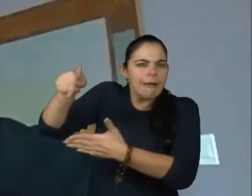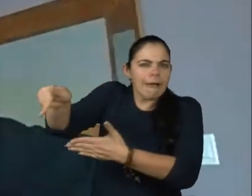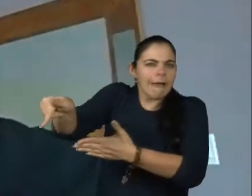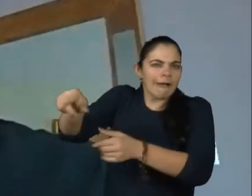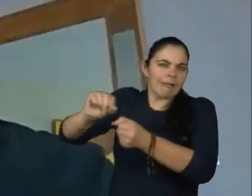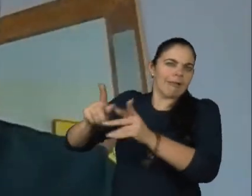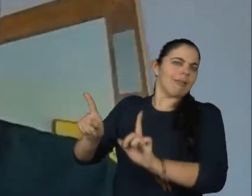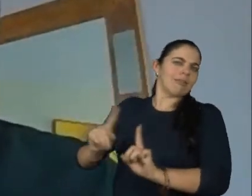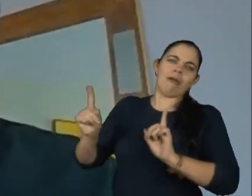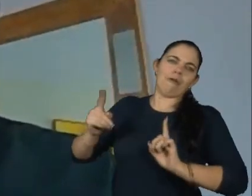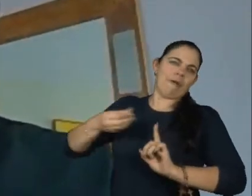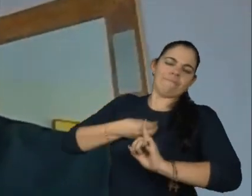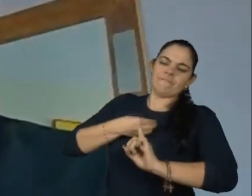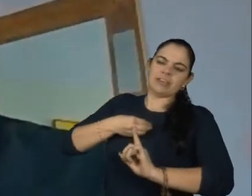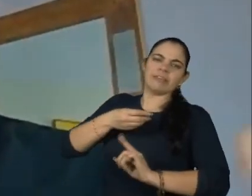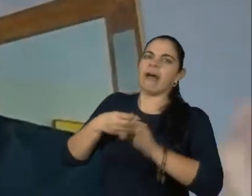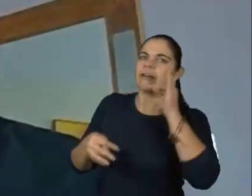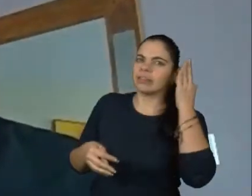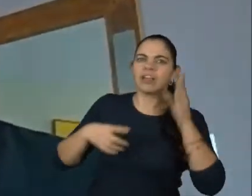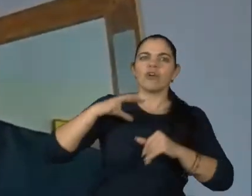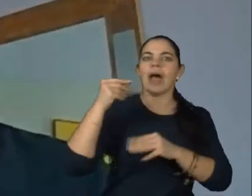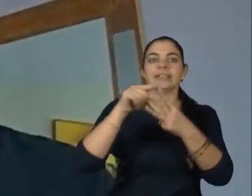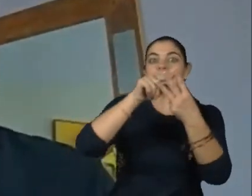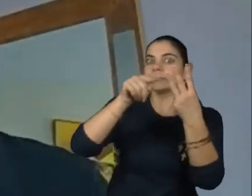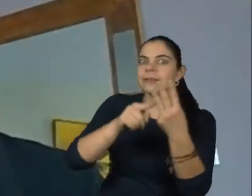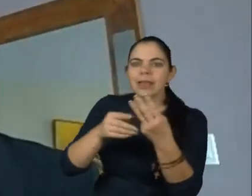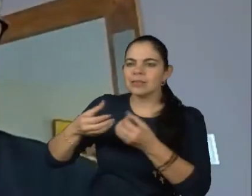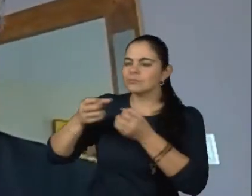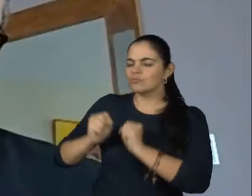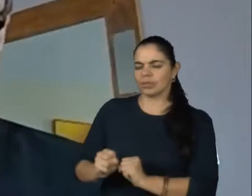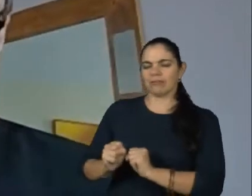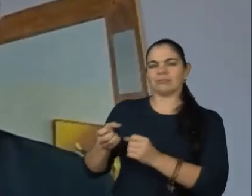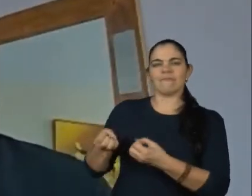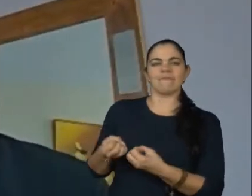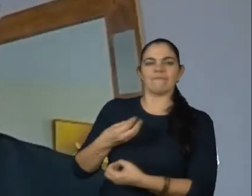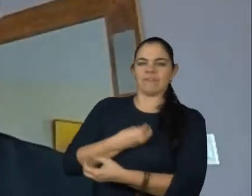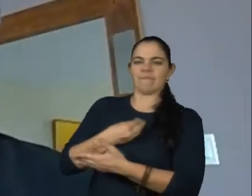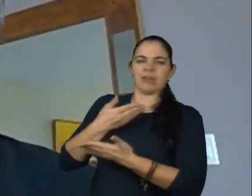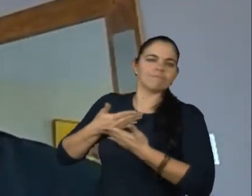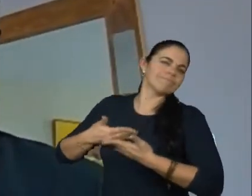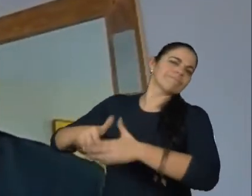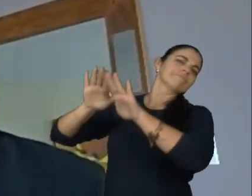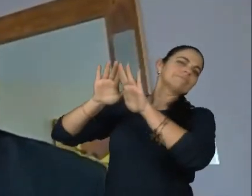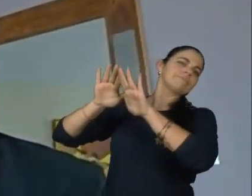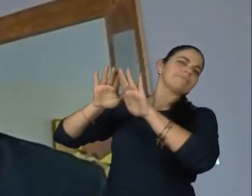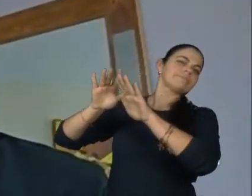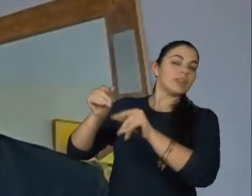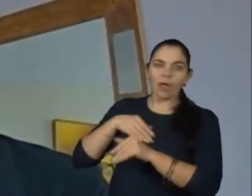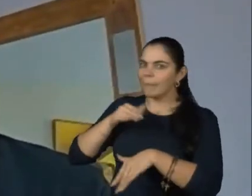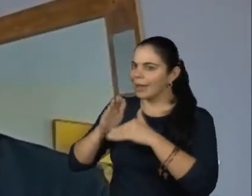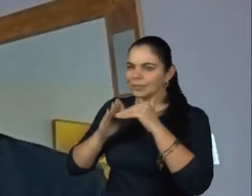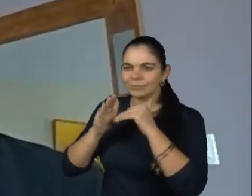da vida que a Tati, ou a Bely, ou a Dede pudessem viver. Eu acho que esse é um exercício muito legal